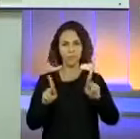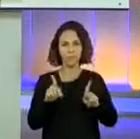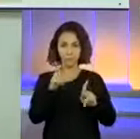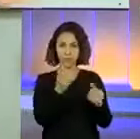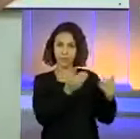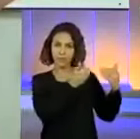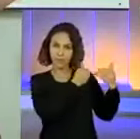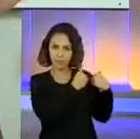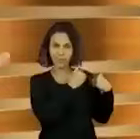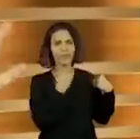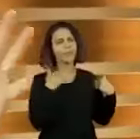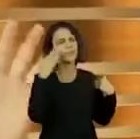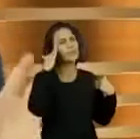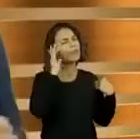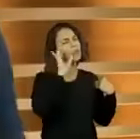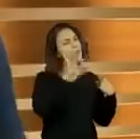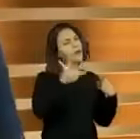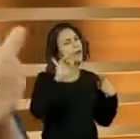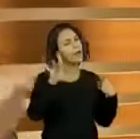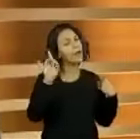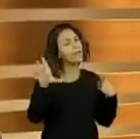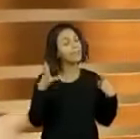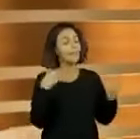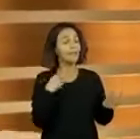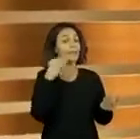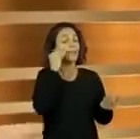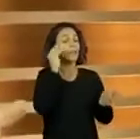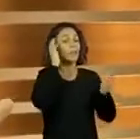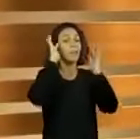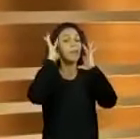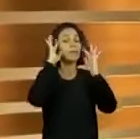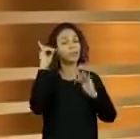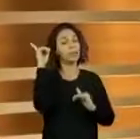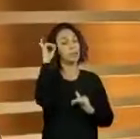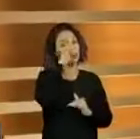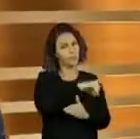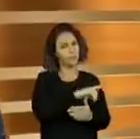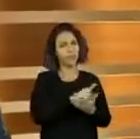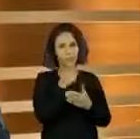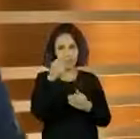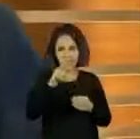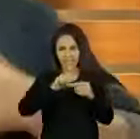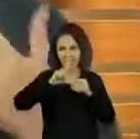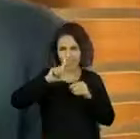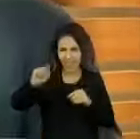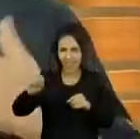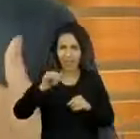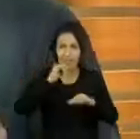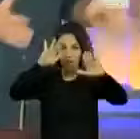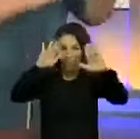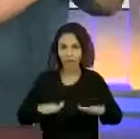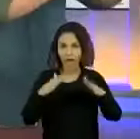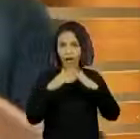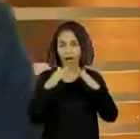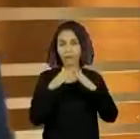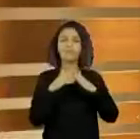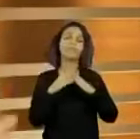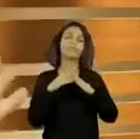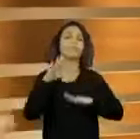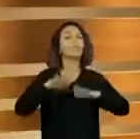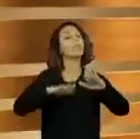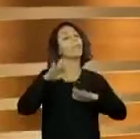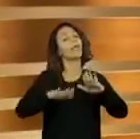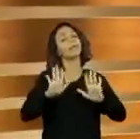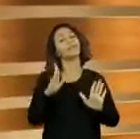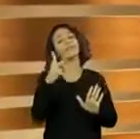Responsáveis, eu sei da realidade de cada um. Ou, pelo menos, tento imaginar. Então, se você tiver que sair de casa, eu não vou falar fique em casa, fique em casa, que cada um sabe onde